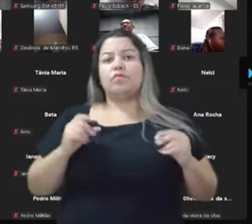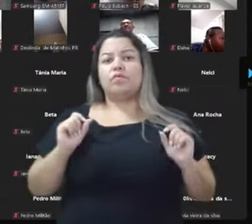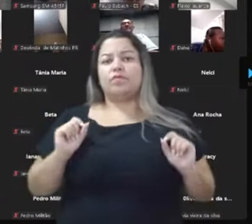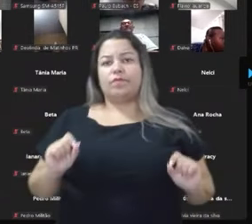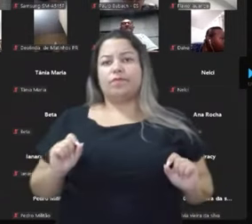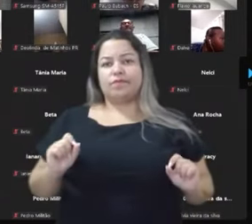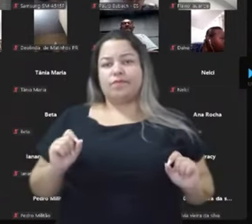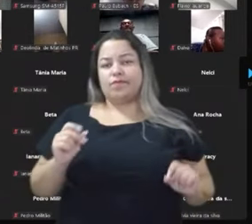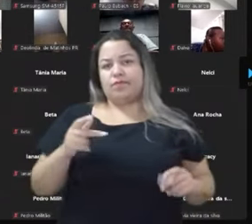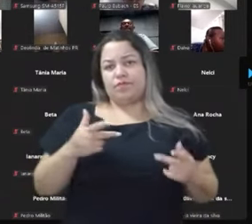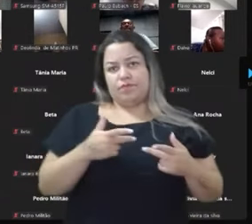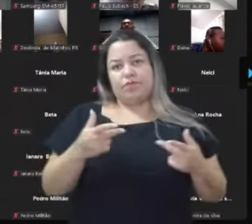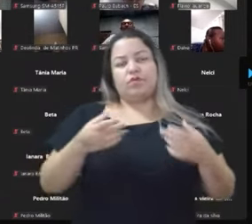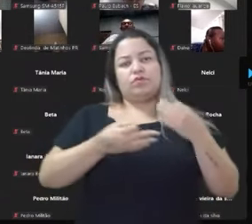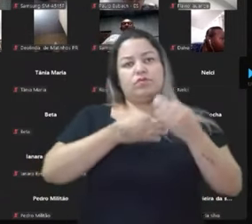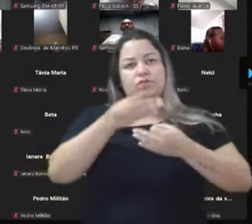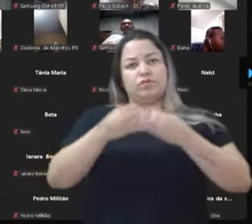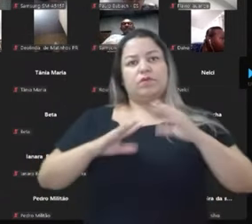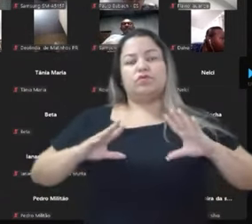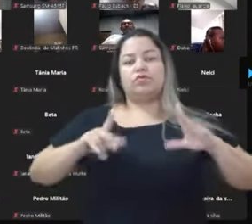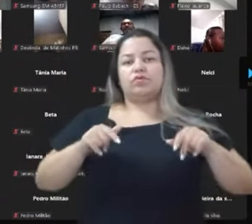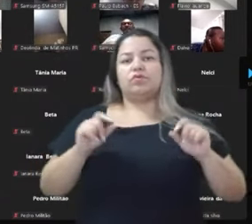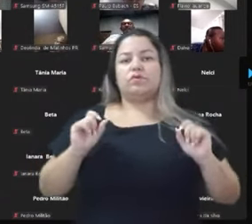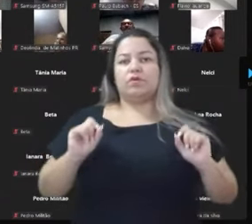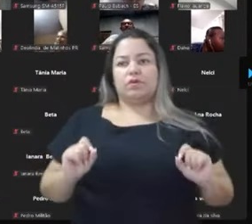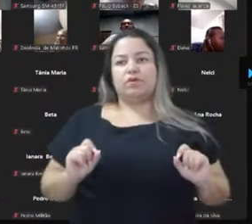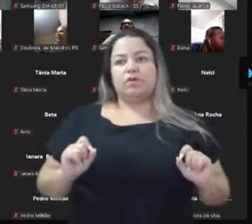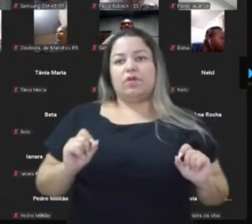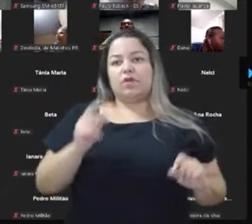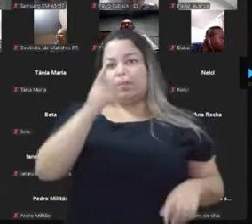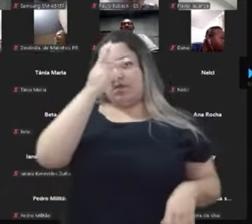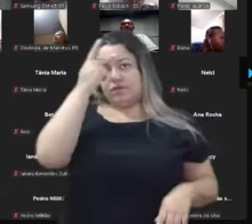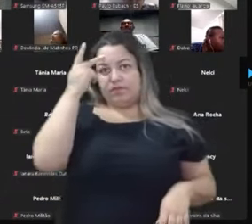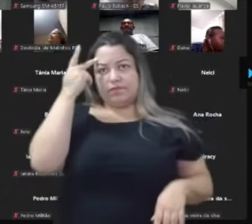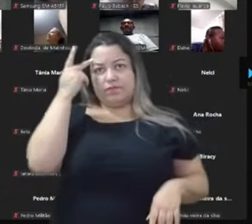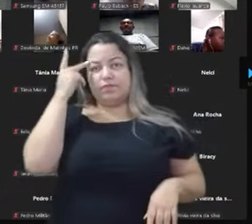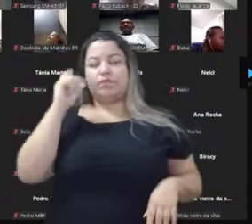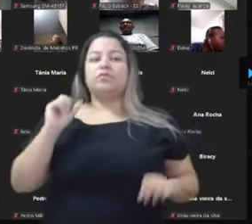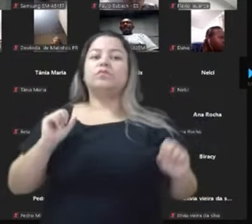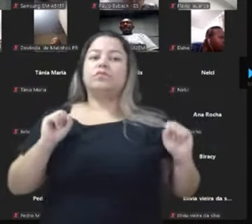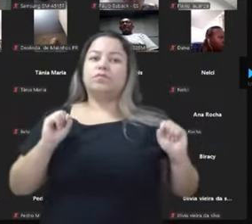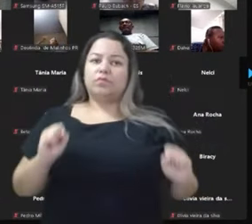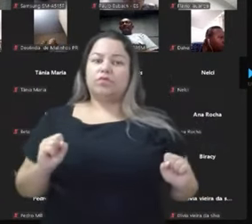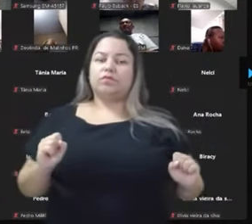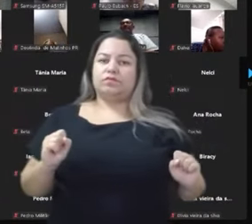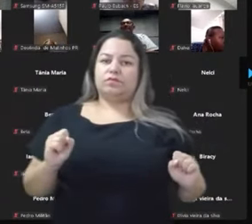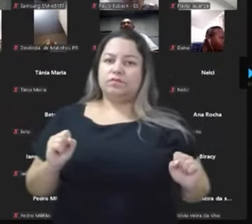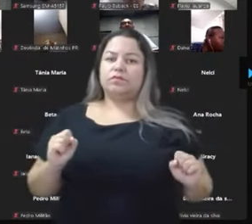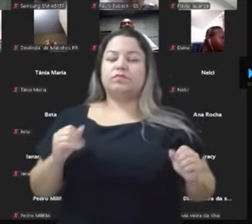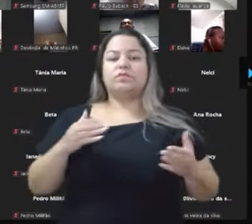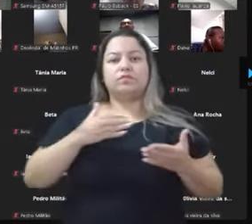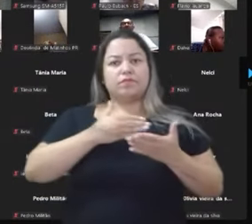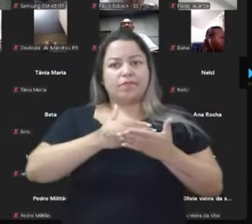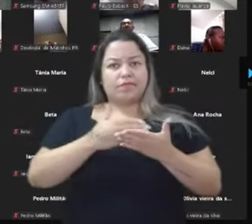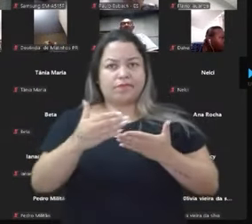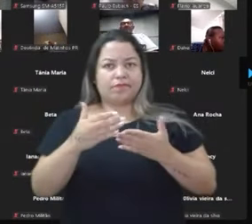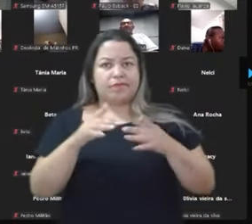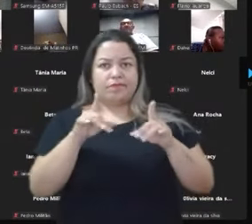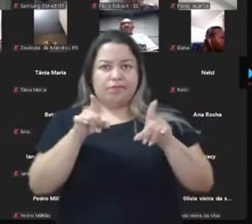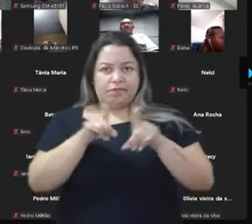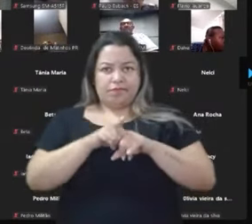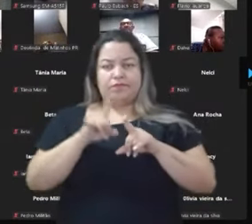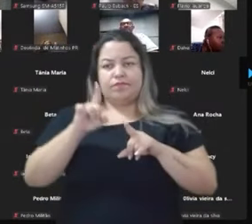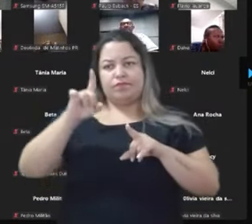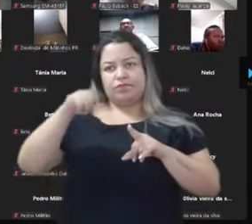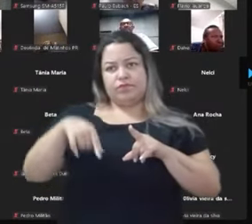coisa que eu sugiro para todo mundo é que as pessoas que podem aparecer, que comecem a aparecer, que sejam também